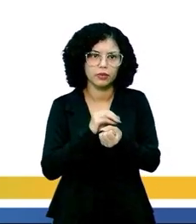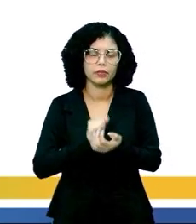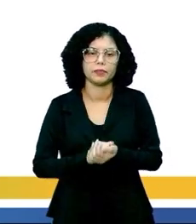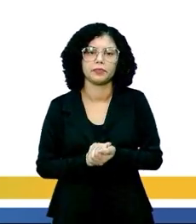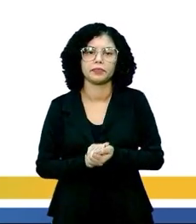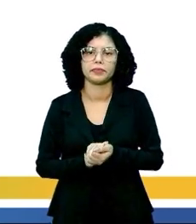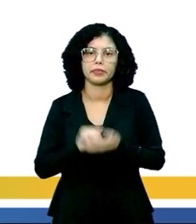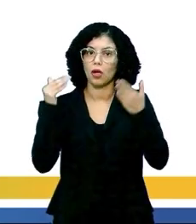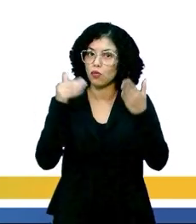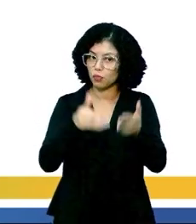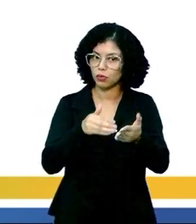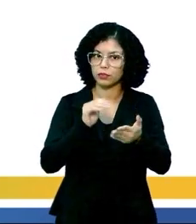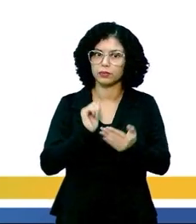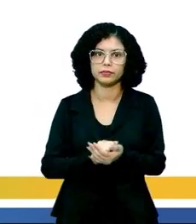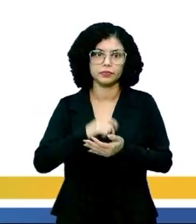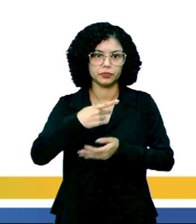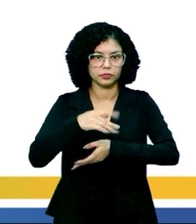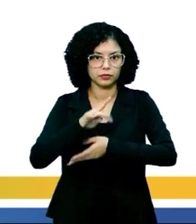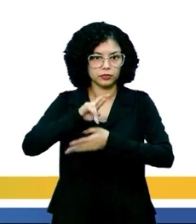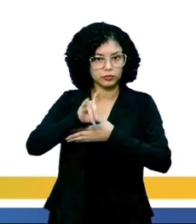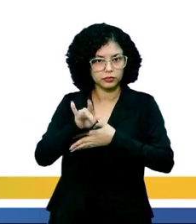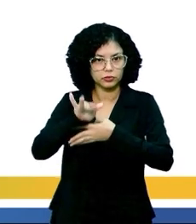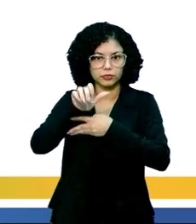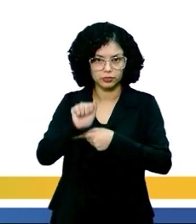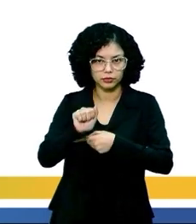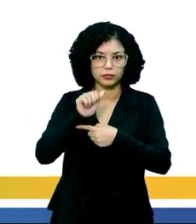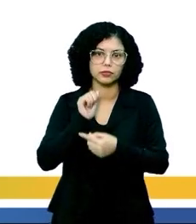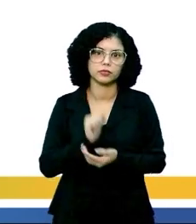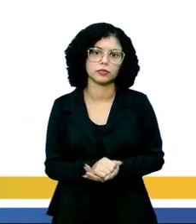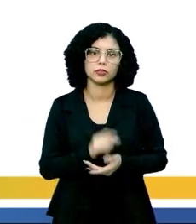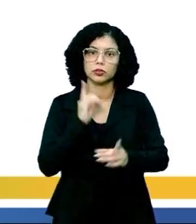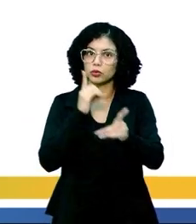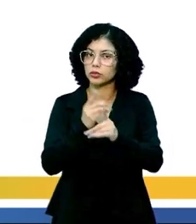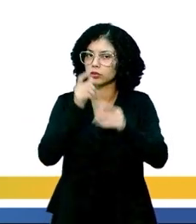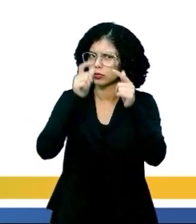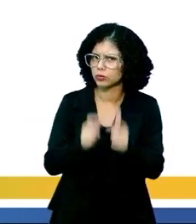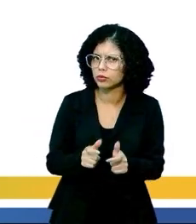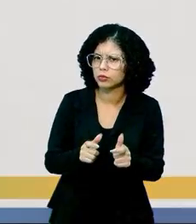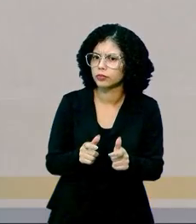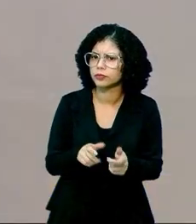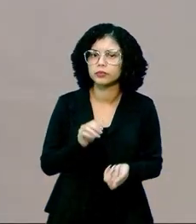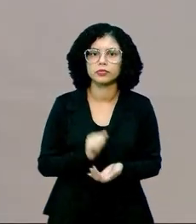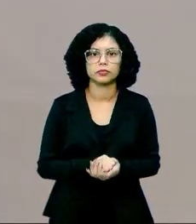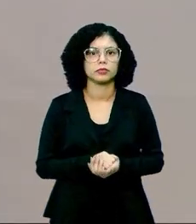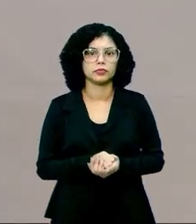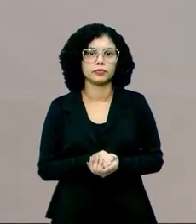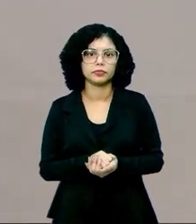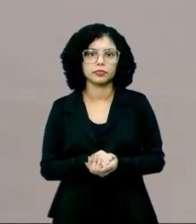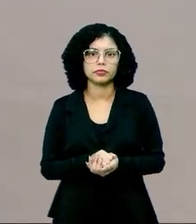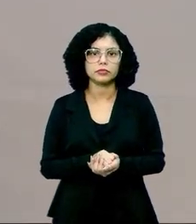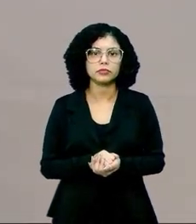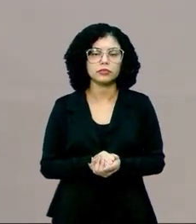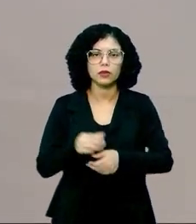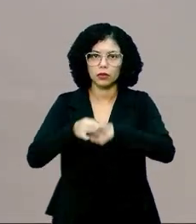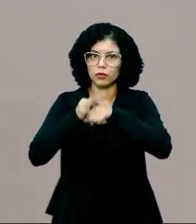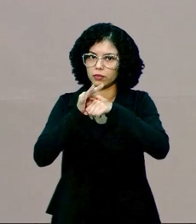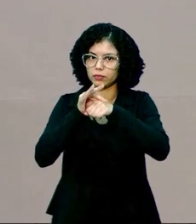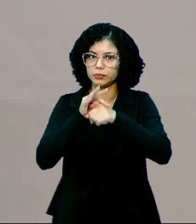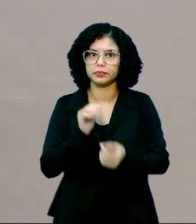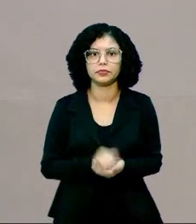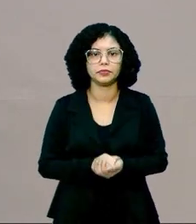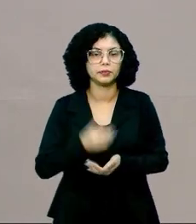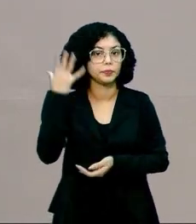É esse o objetivo. As proteínas, no caso. As proteínas são encontradas aonde? Temos aí em carnes,